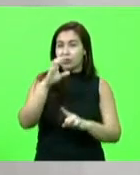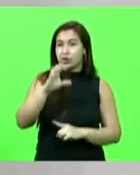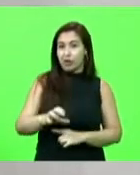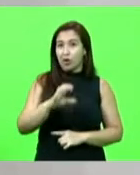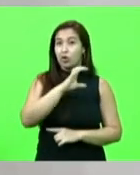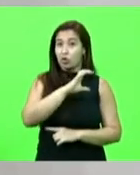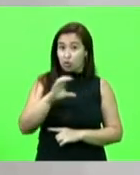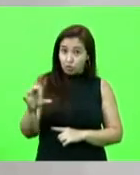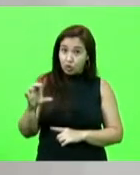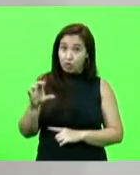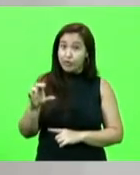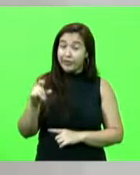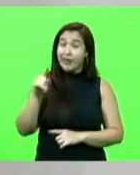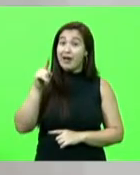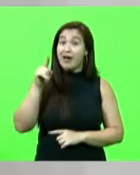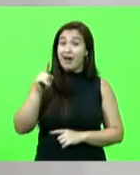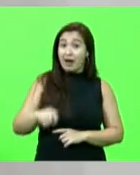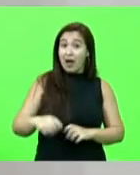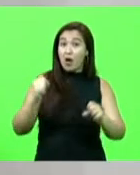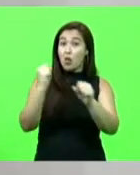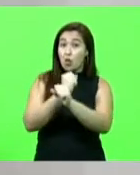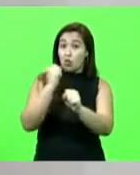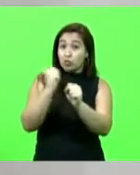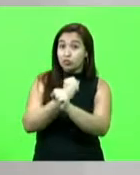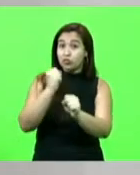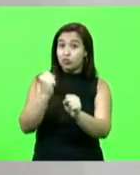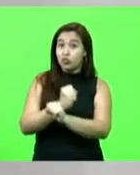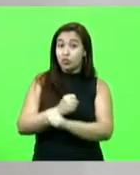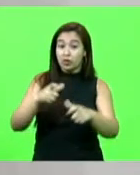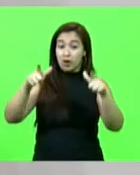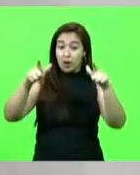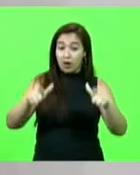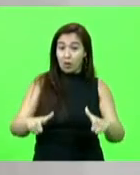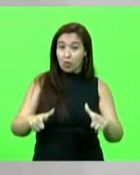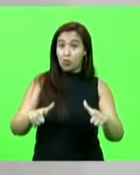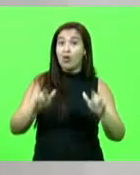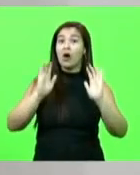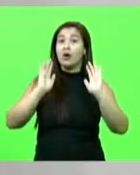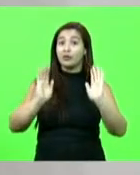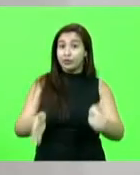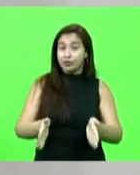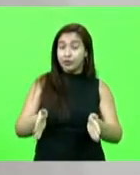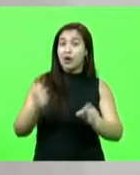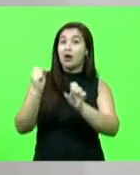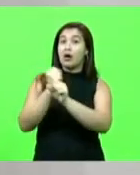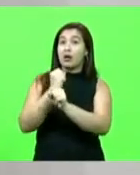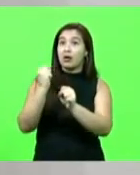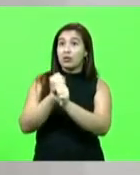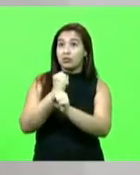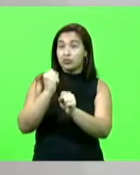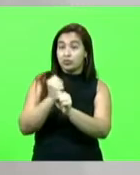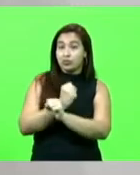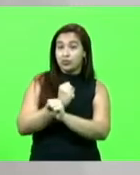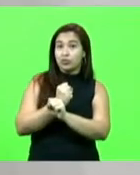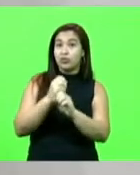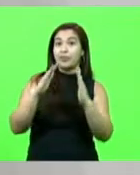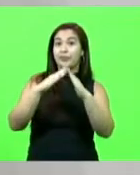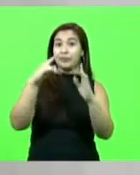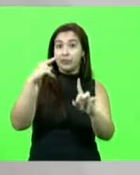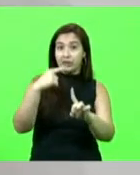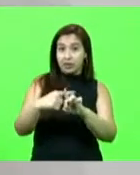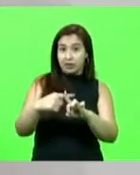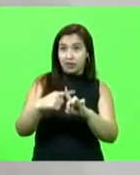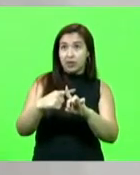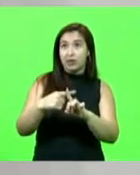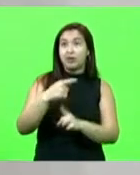Senhora do Rosário, ela está construída no mesmo lugar onde já esteve construída a igreja de Nossa Senhora do Rosário dos